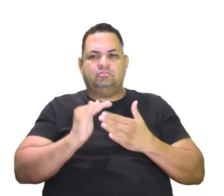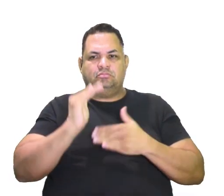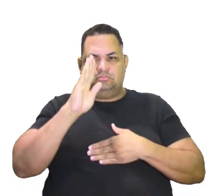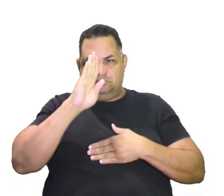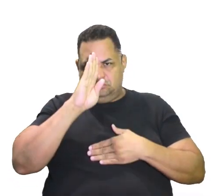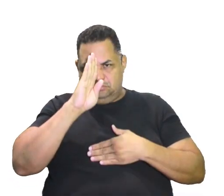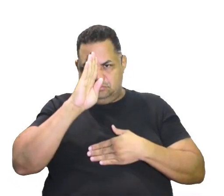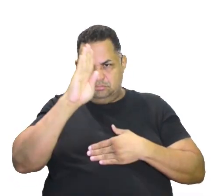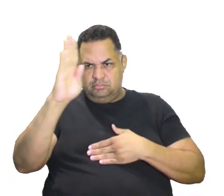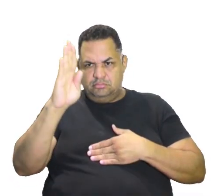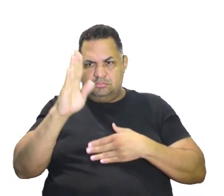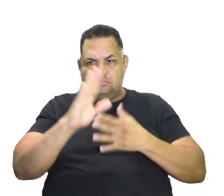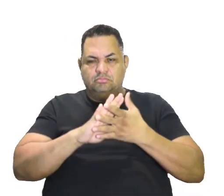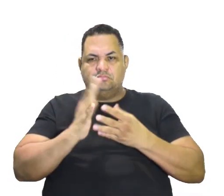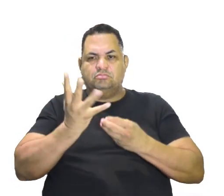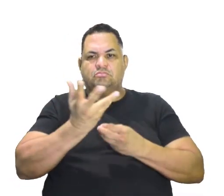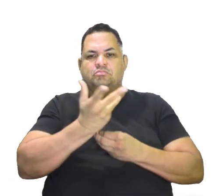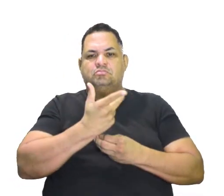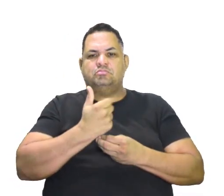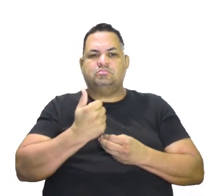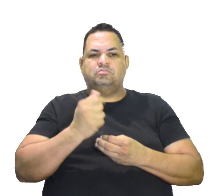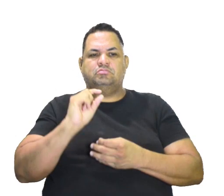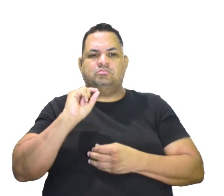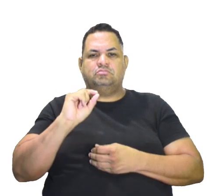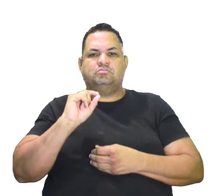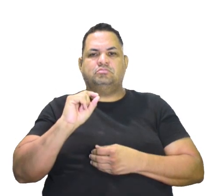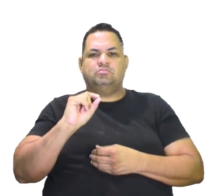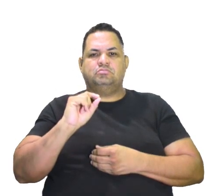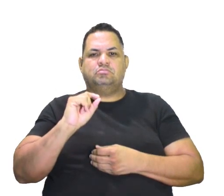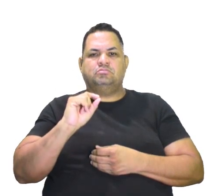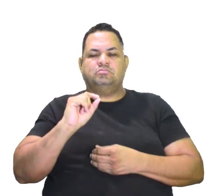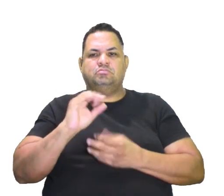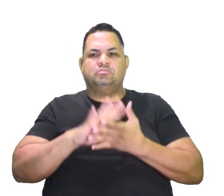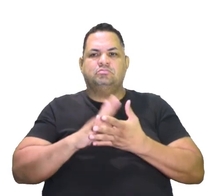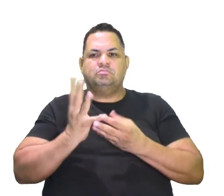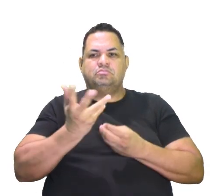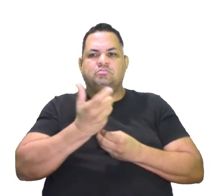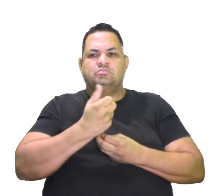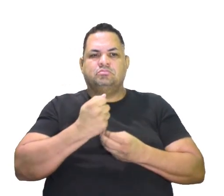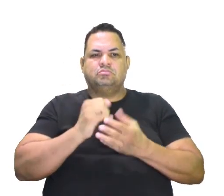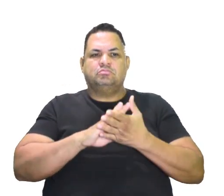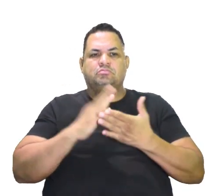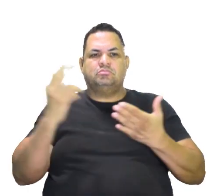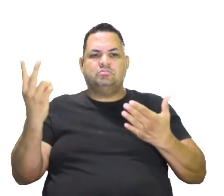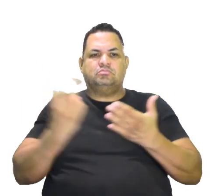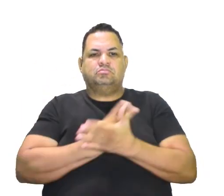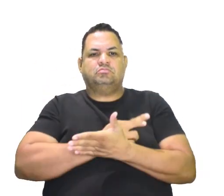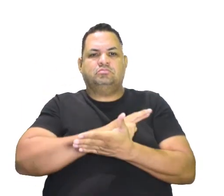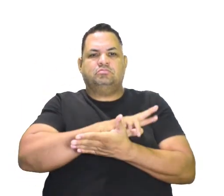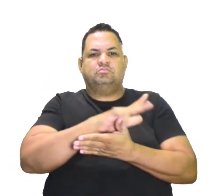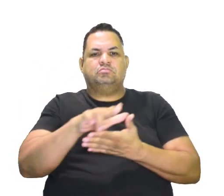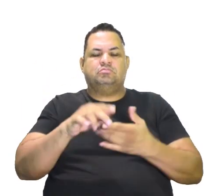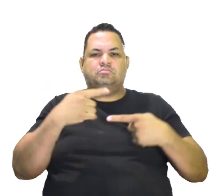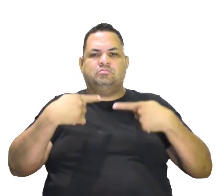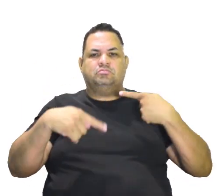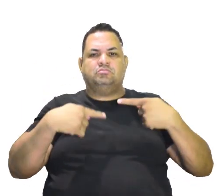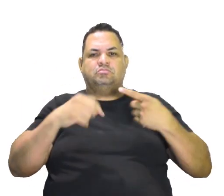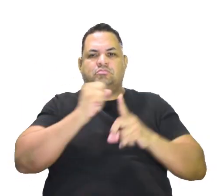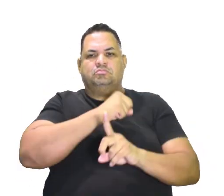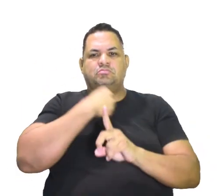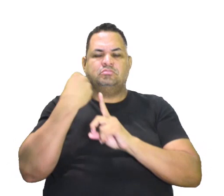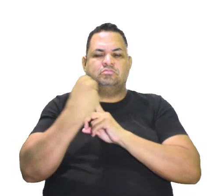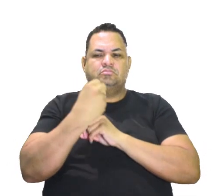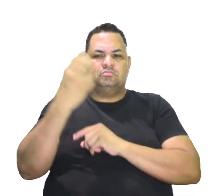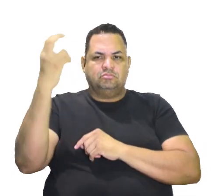dominou, então, isso aqui é sobre o romantismo, hein? A arte, estavam acontecendo diversas mudanças